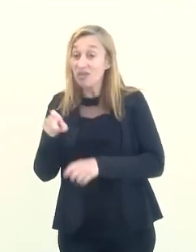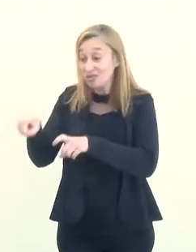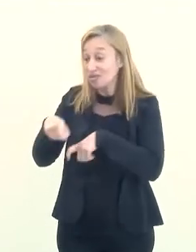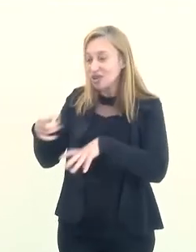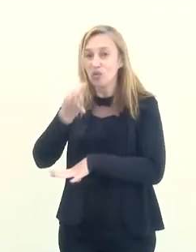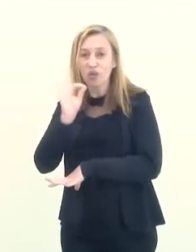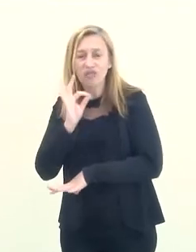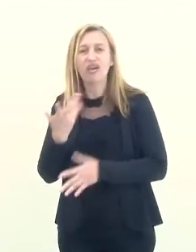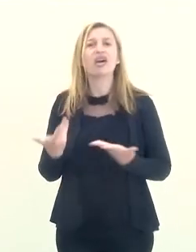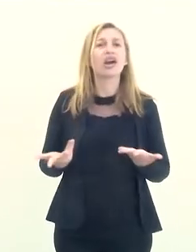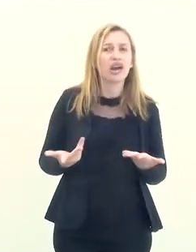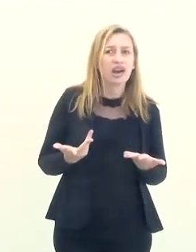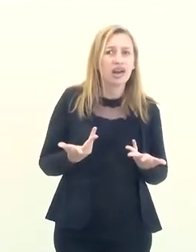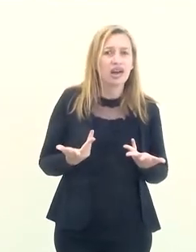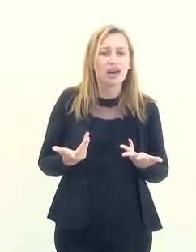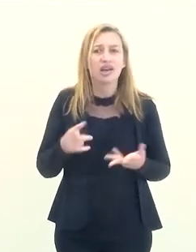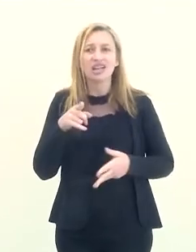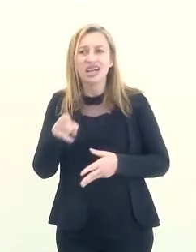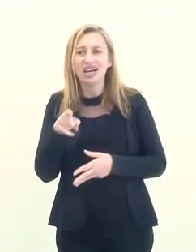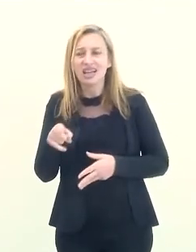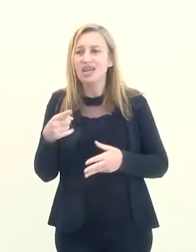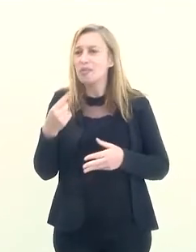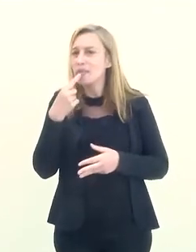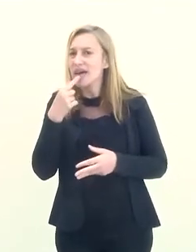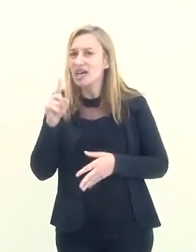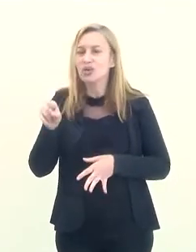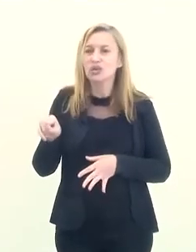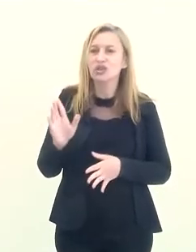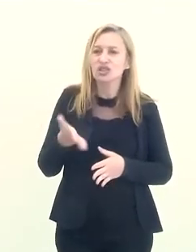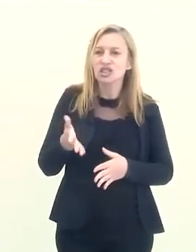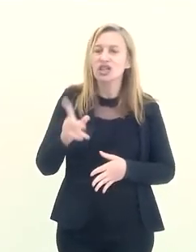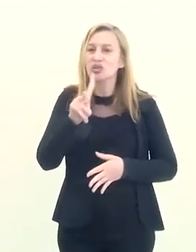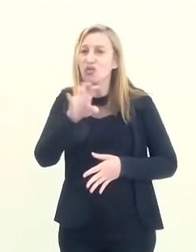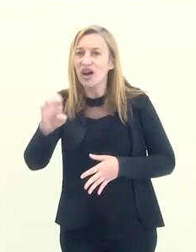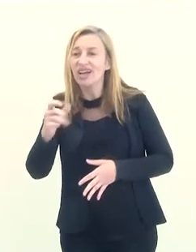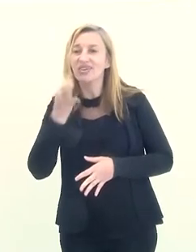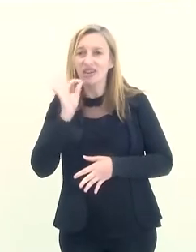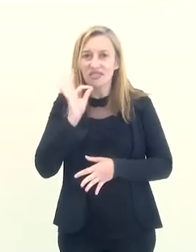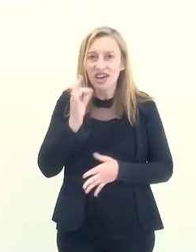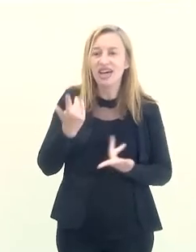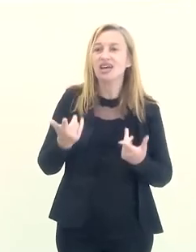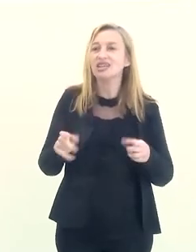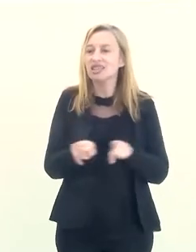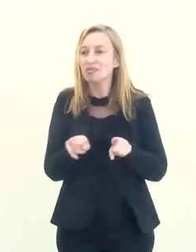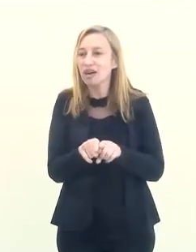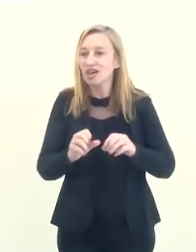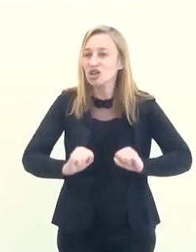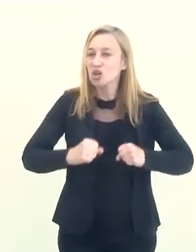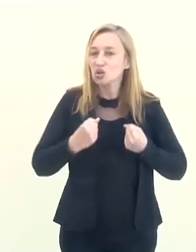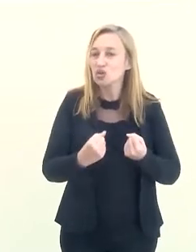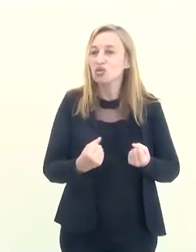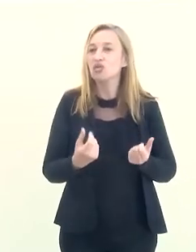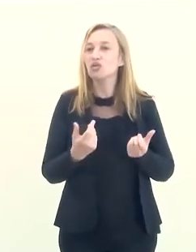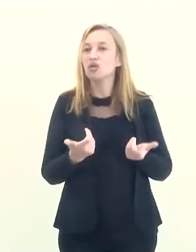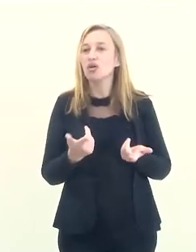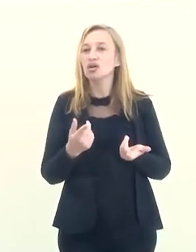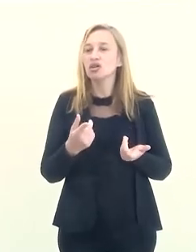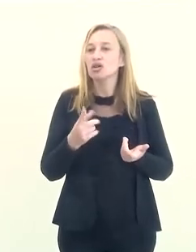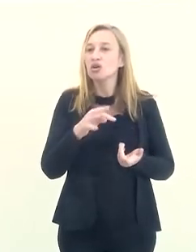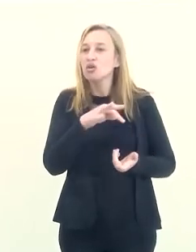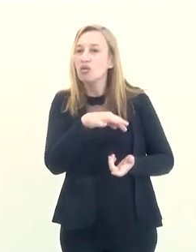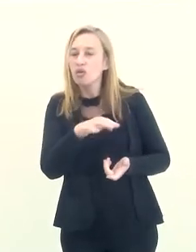está ali próximo ao Vale do Café, que também está se desenvolvendo fortemente, com rotas muito bem